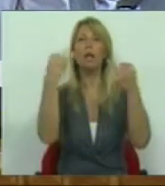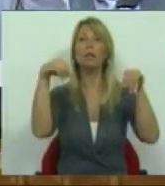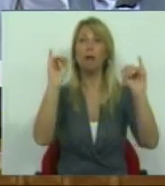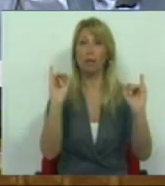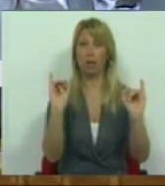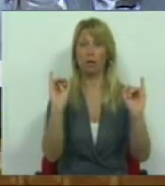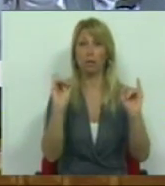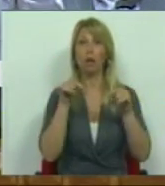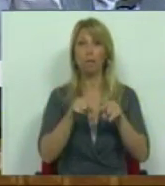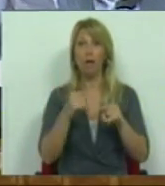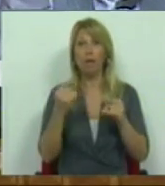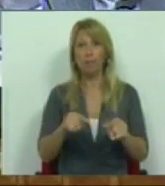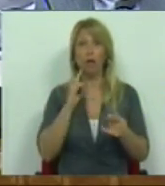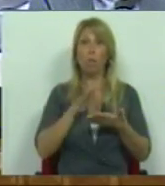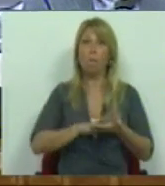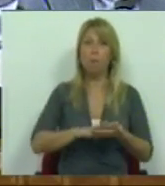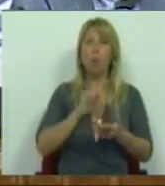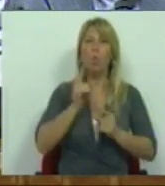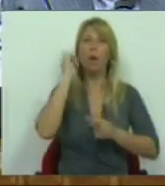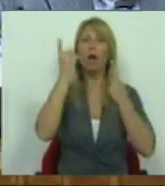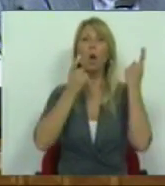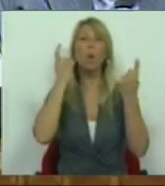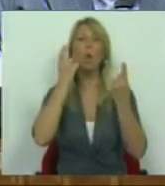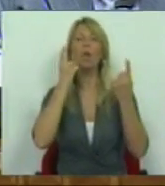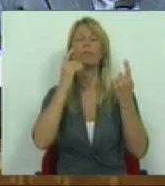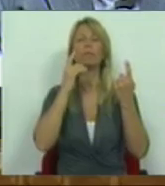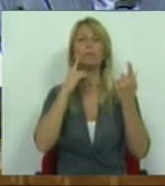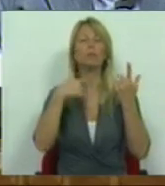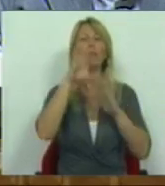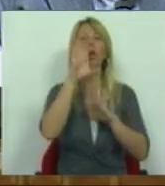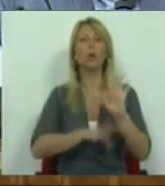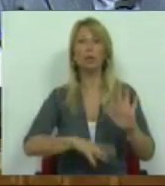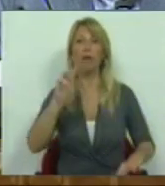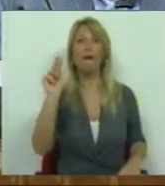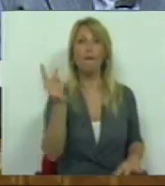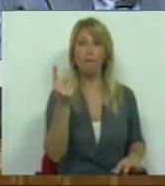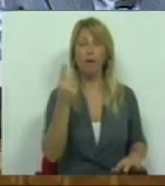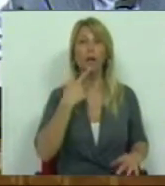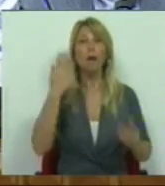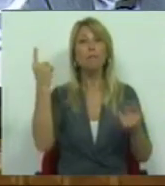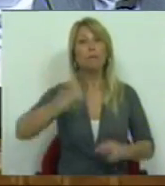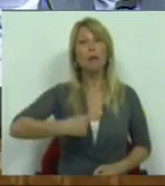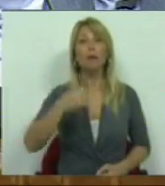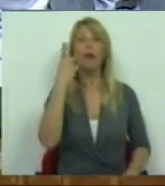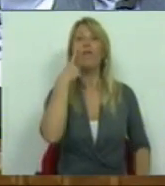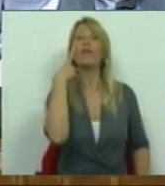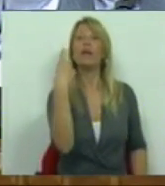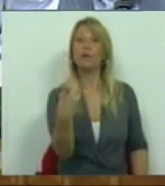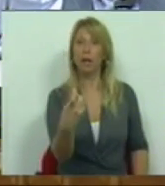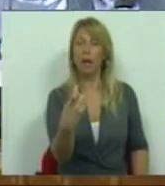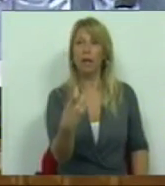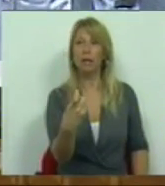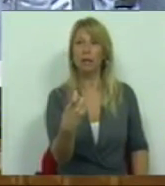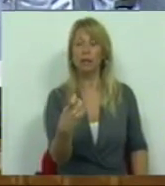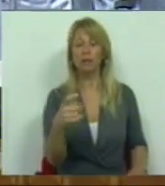das condições e apenas duas condições, se devem verificar para que